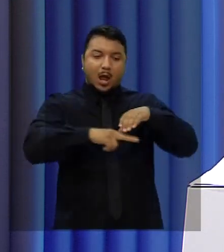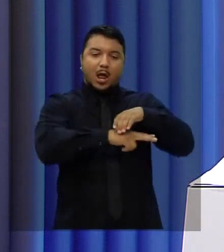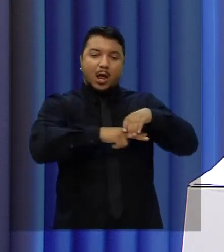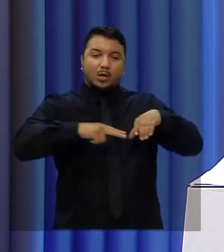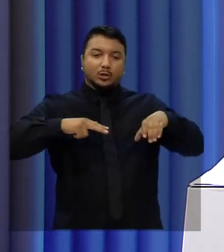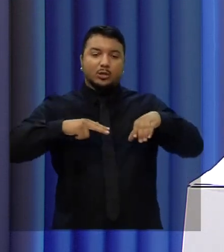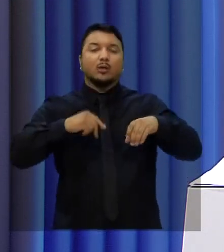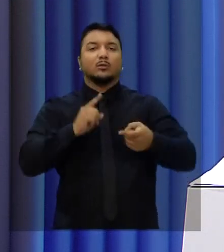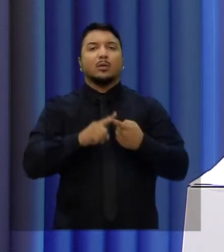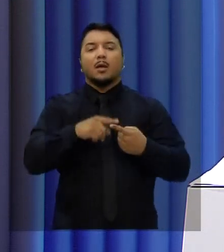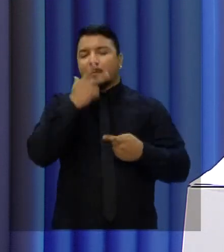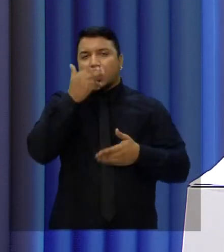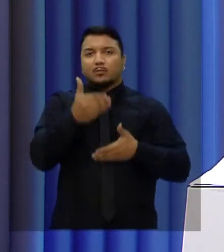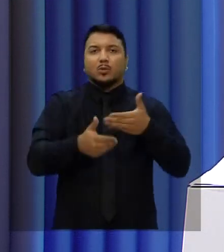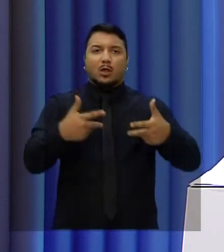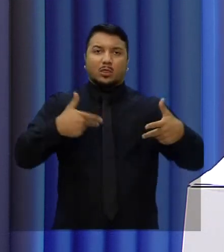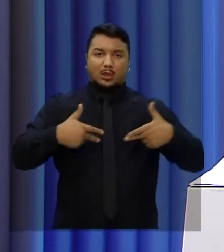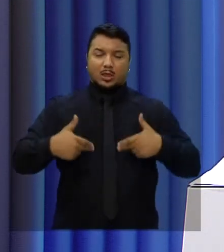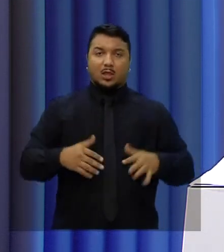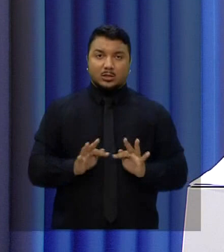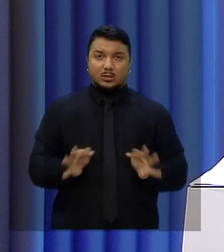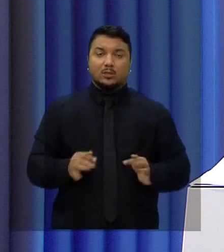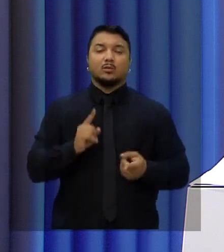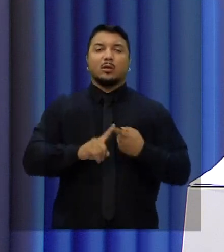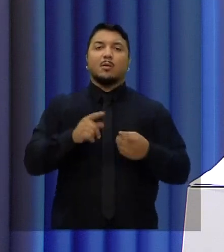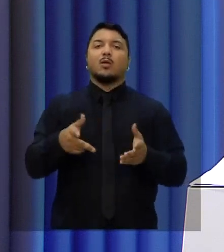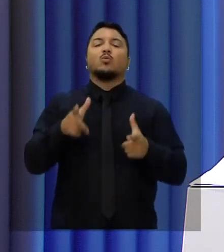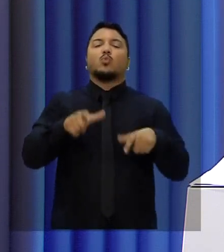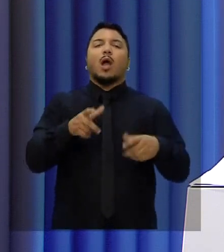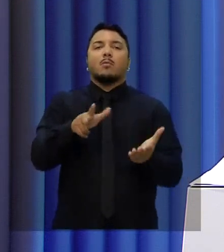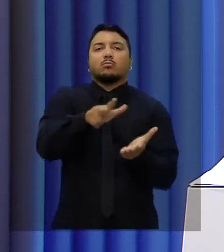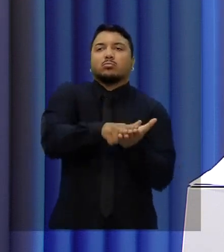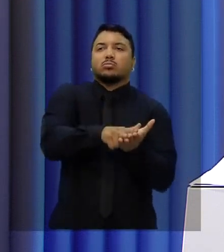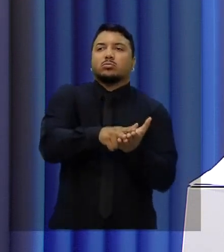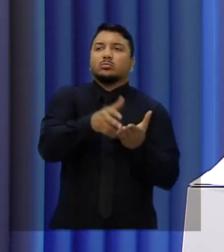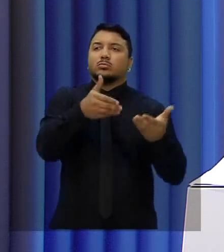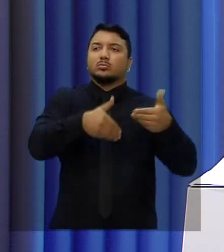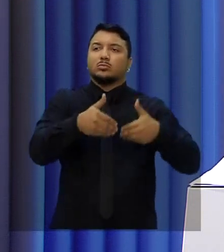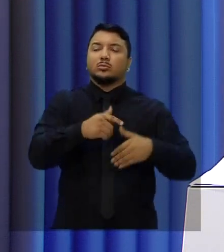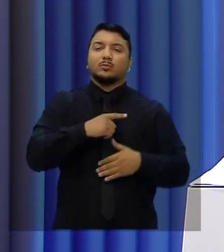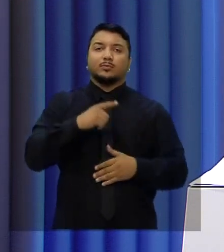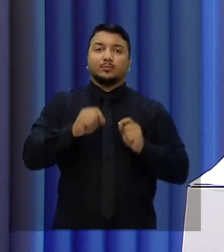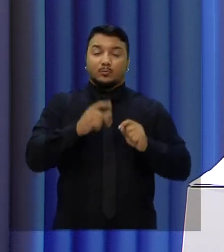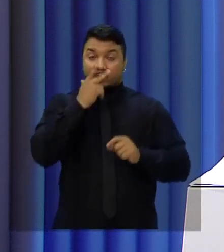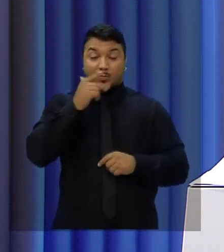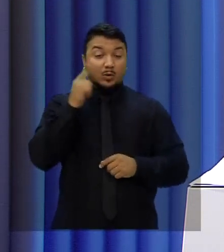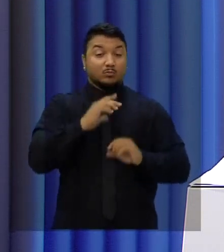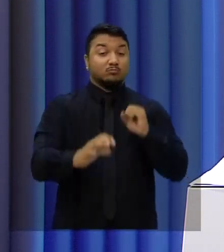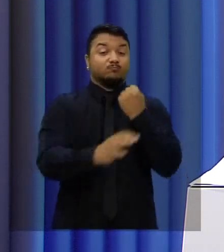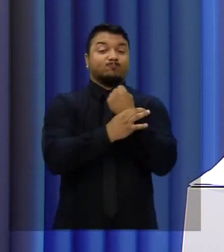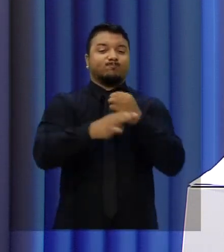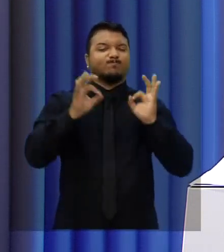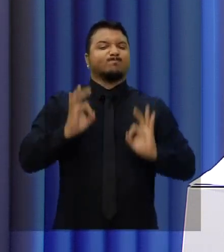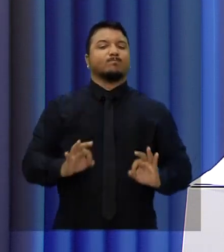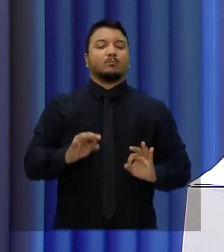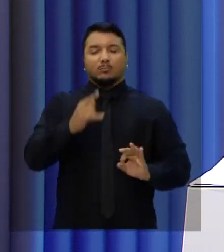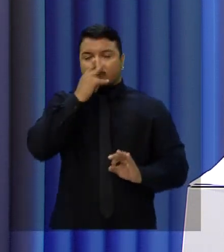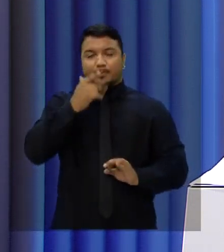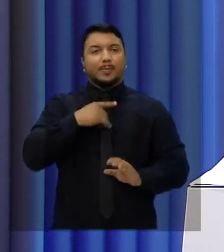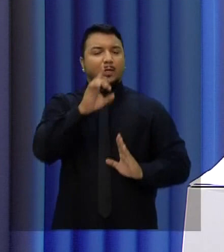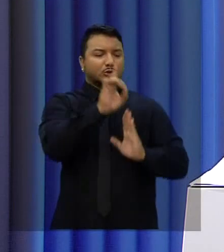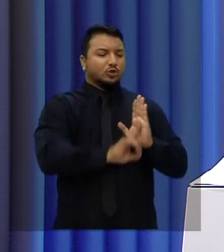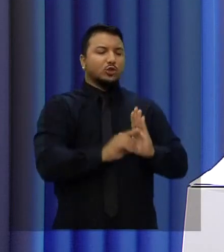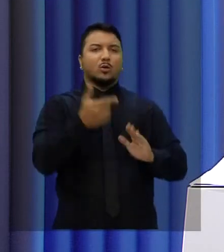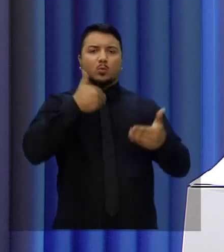procedimentos cirúrgicos, leitos de internação, cuidar da dignidade, aliviar a dor, dar o direito à